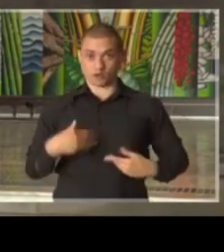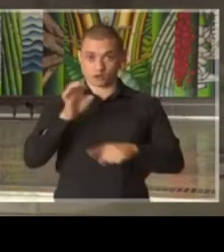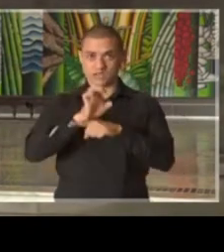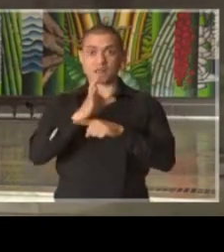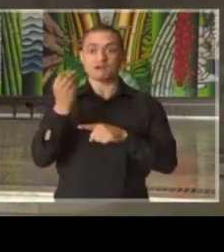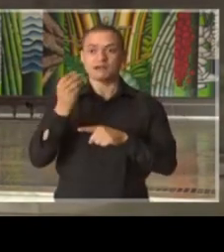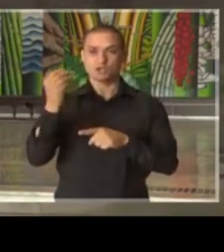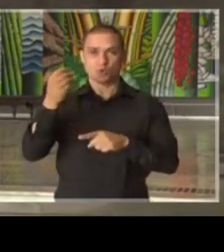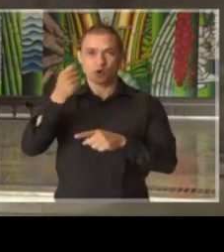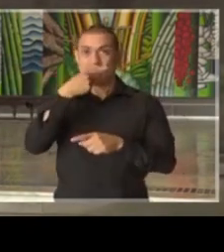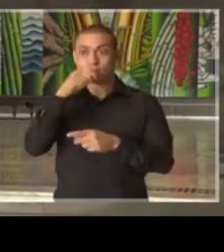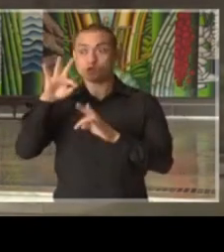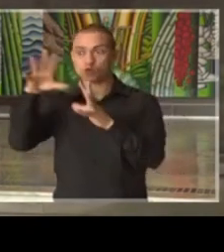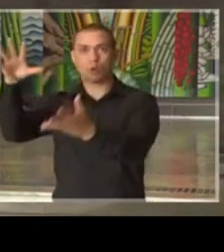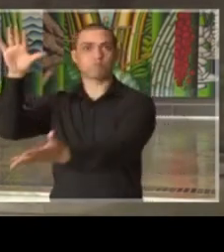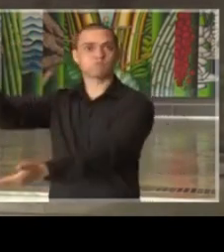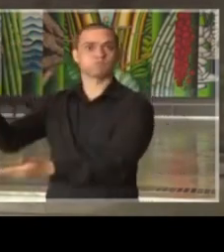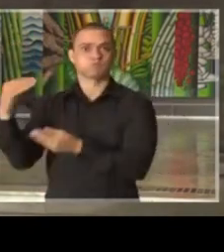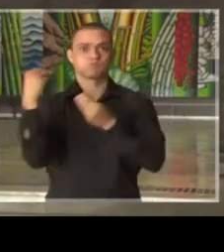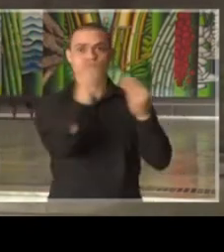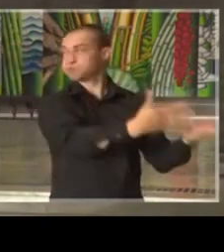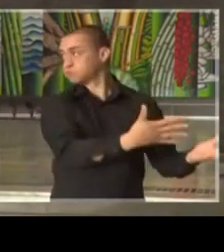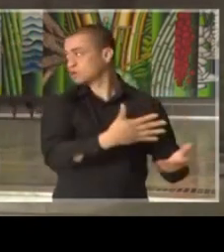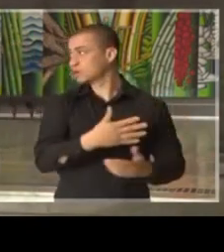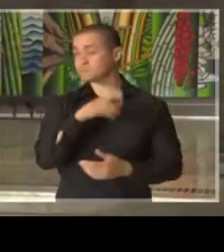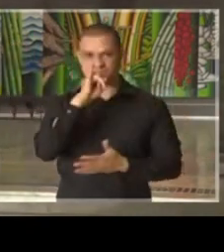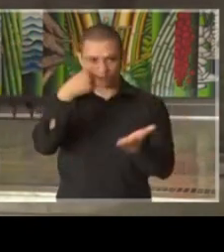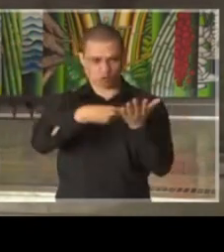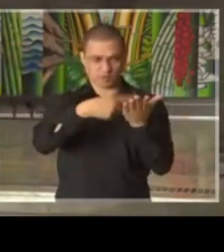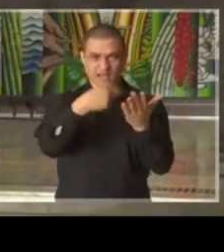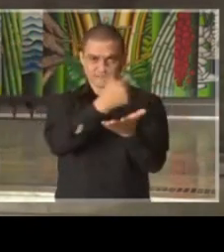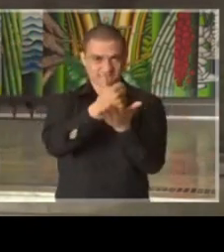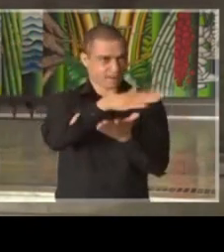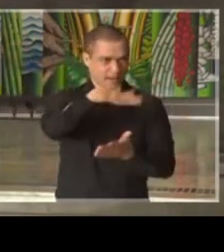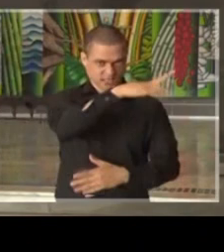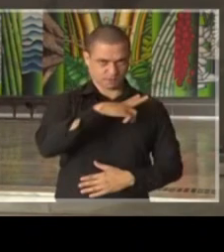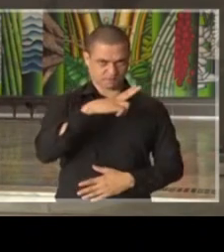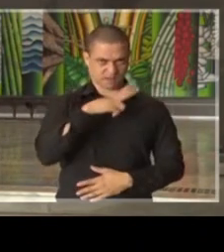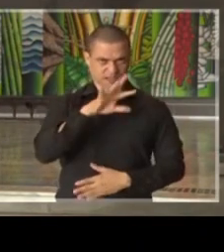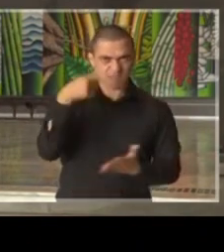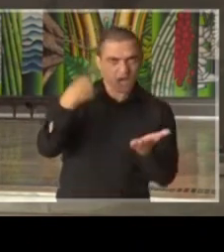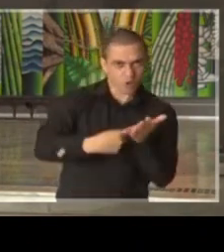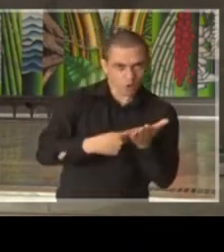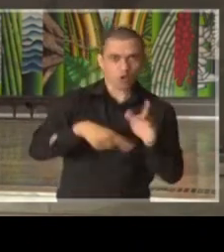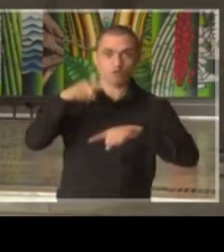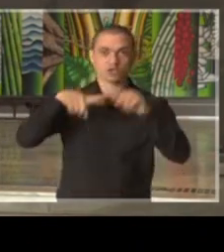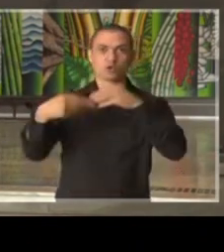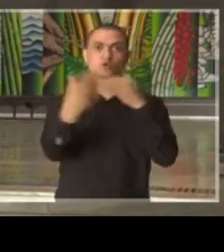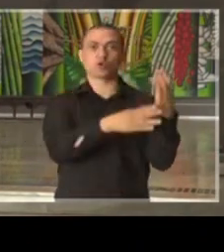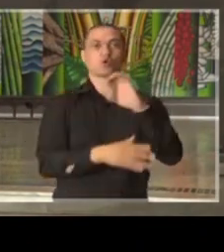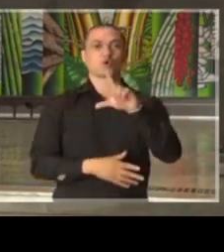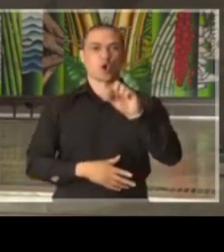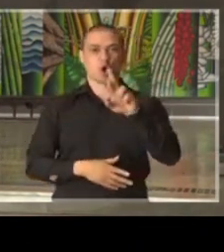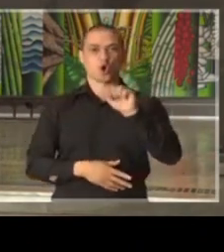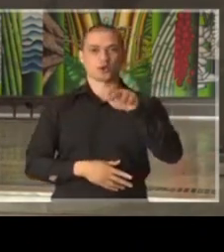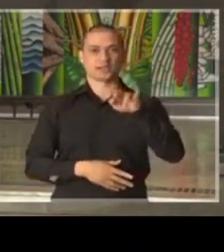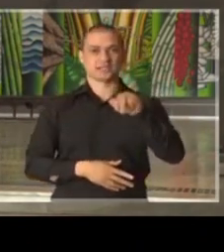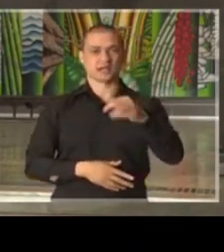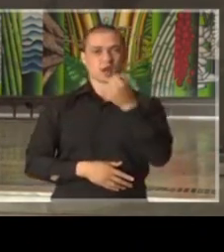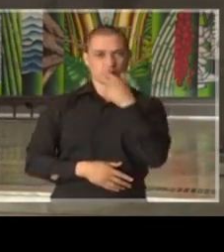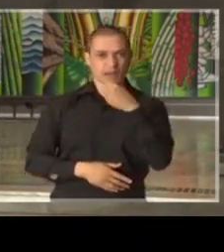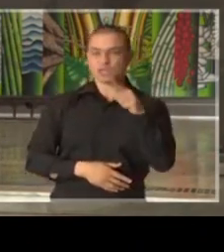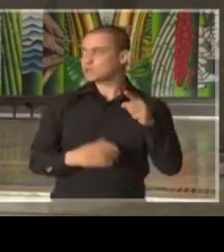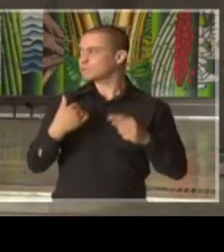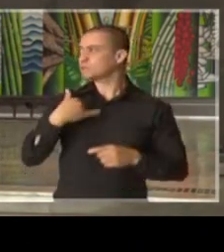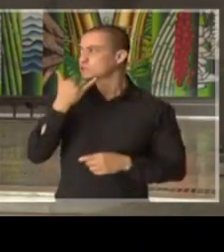logística, se ele vai fazer esse acordo com todas as farmácias privadas e fornecedores, e, além disso, como essa logística